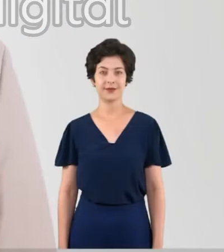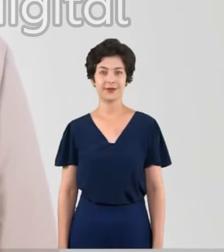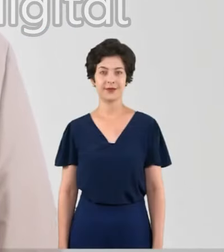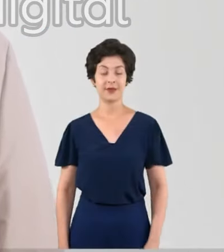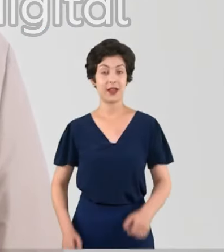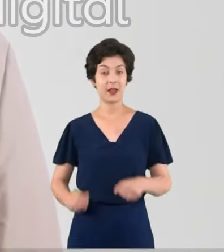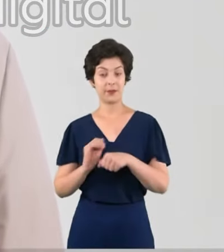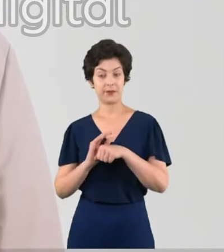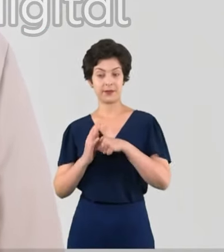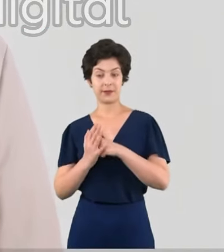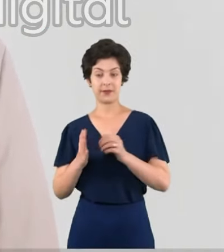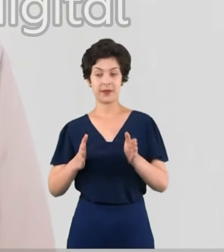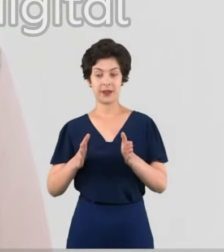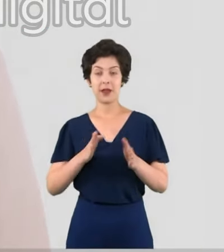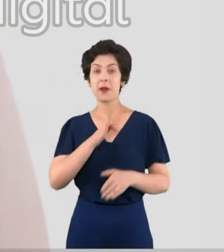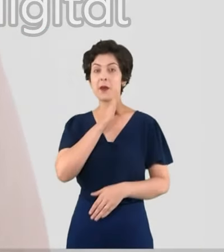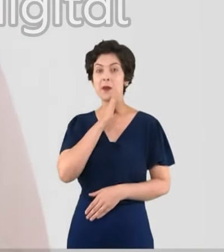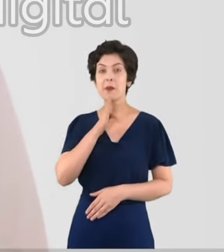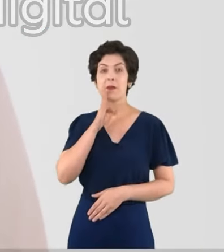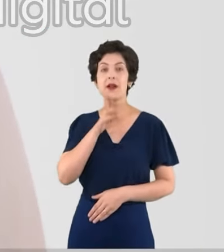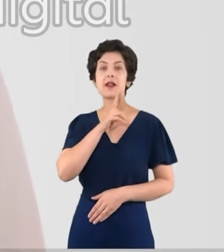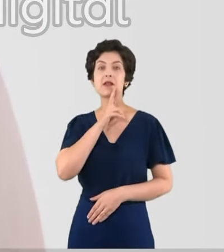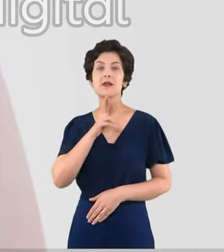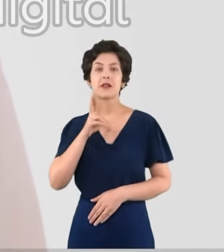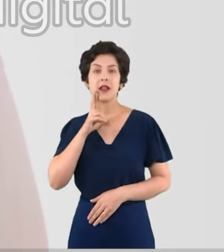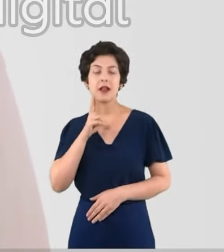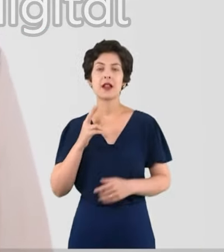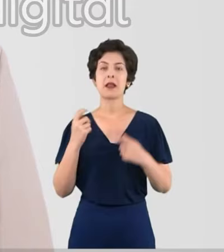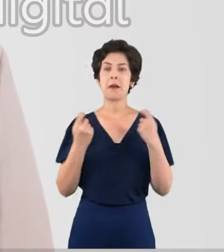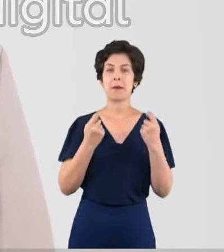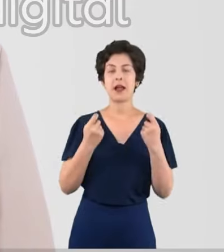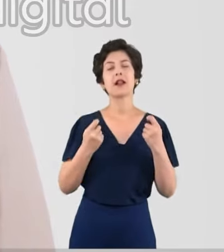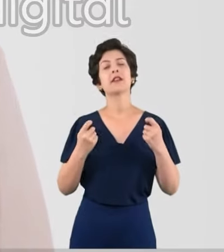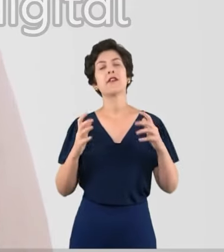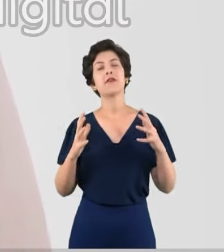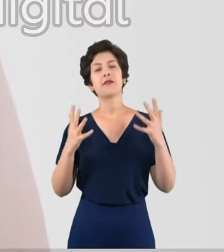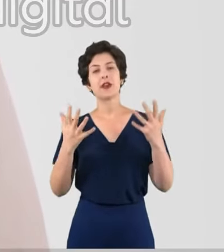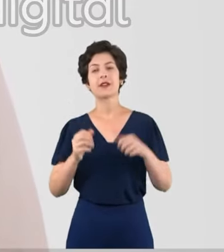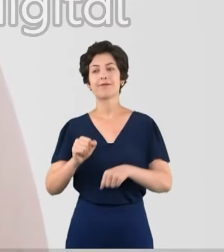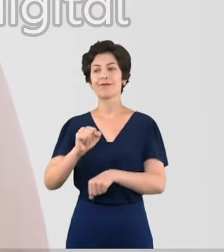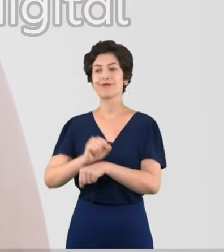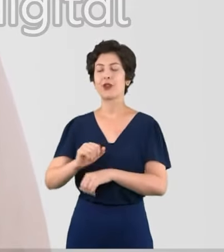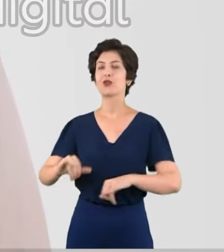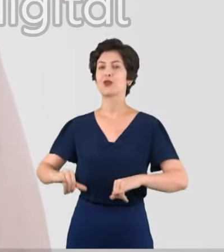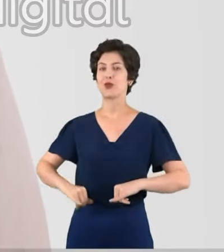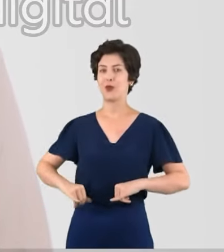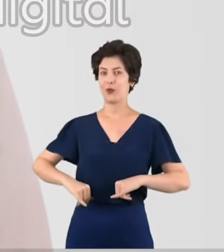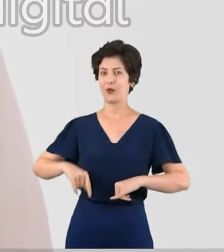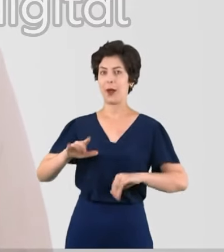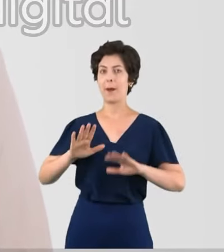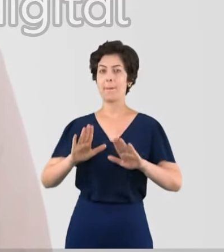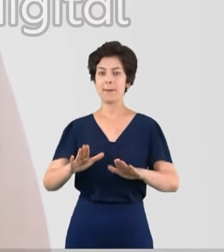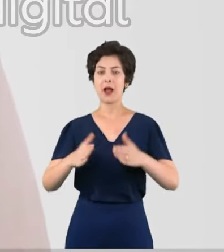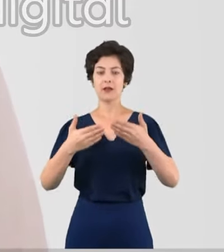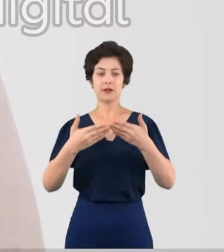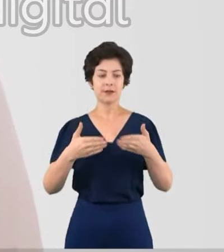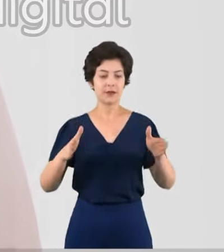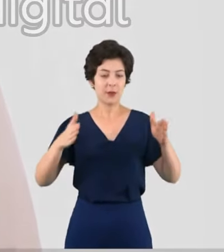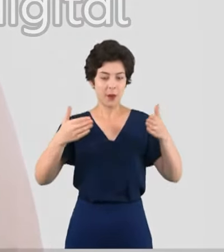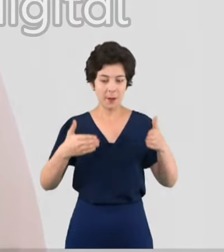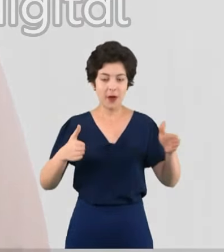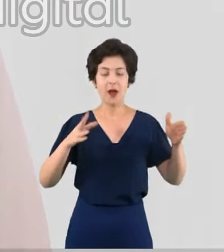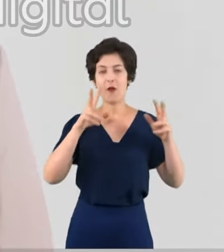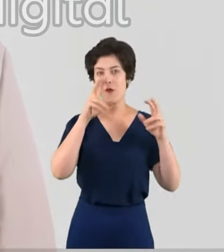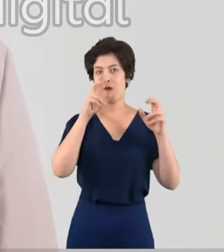Na pandemia, bares, restaurantes e casas noturnas sofreram com a paralisação dos serviços, mas voltaram mais fortes do que